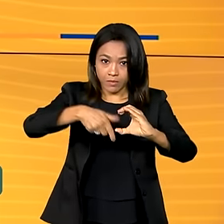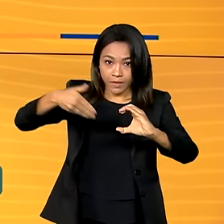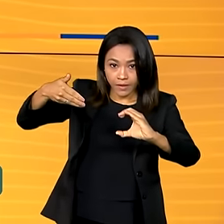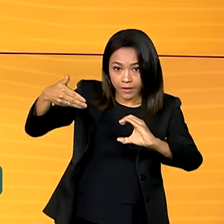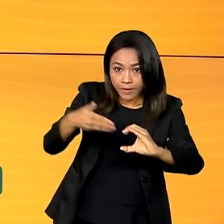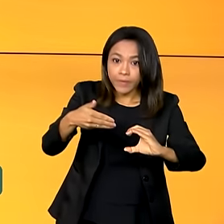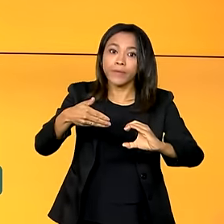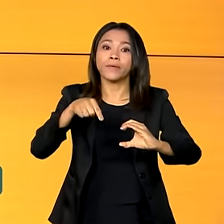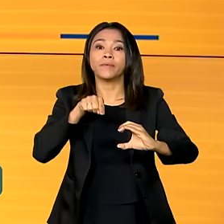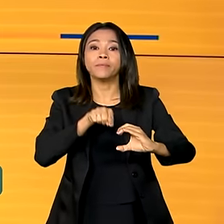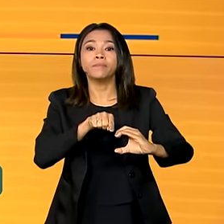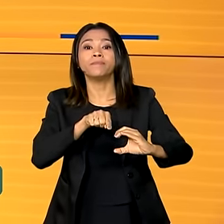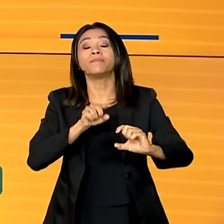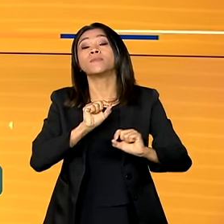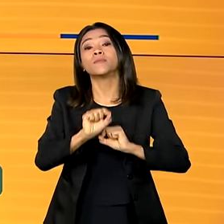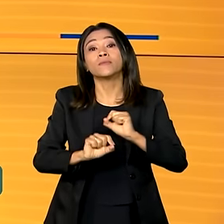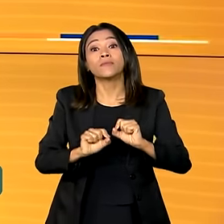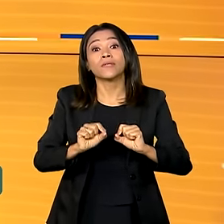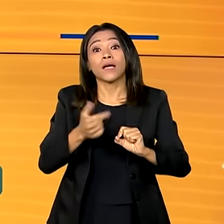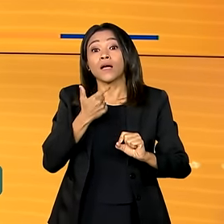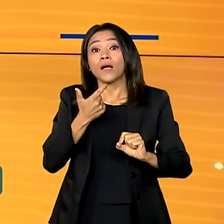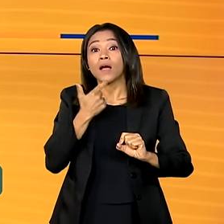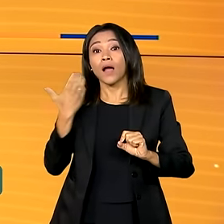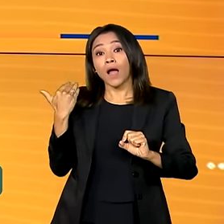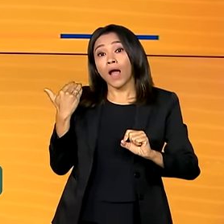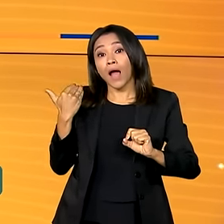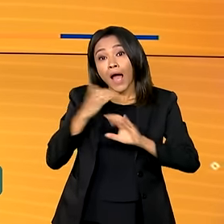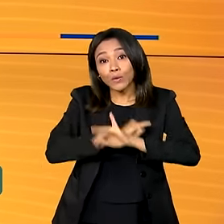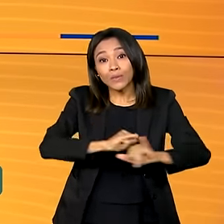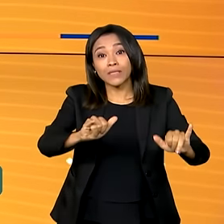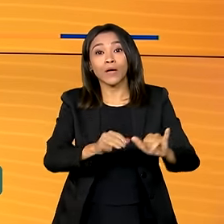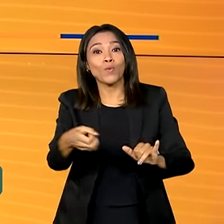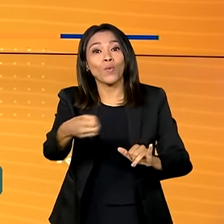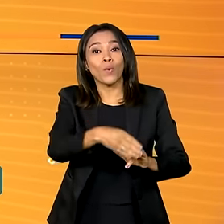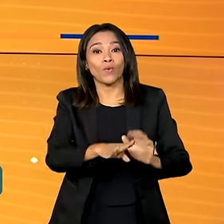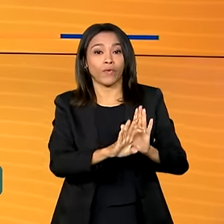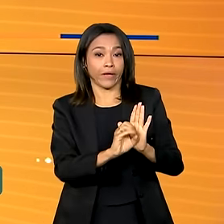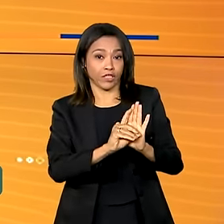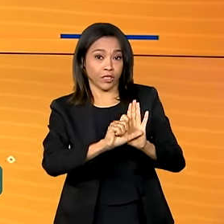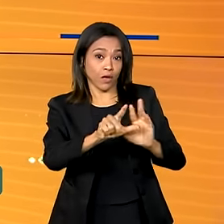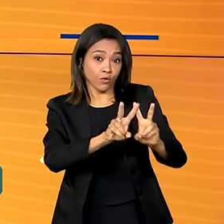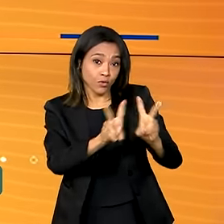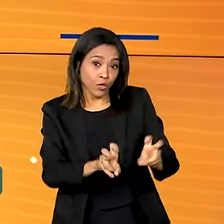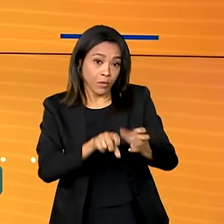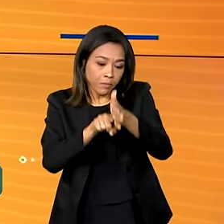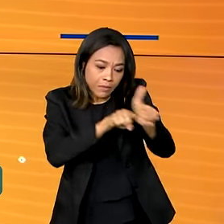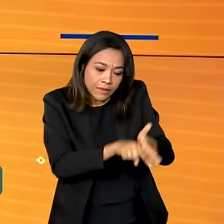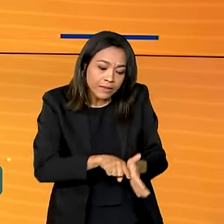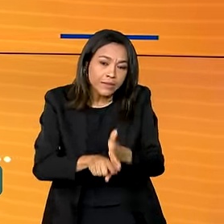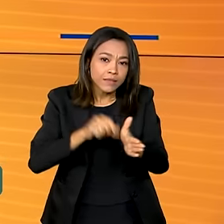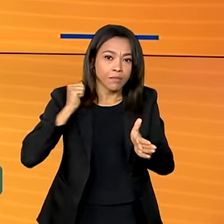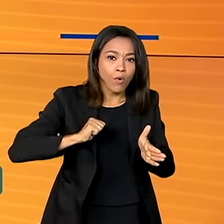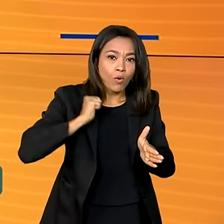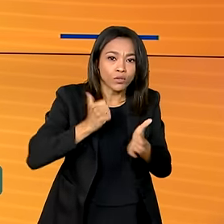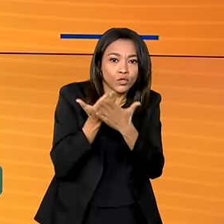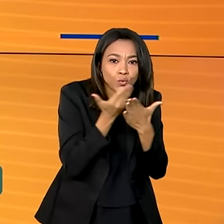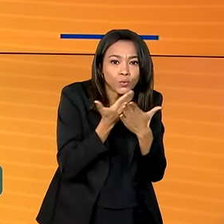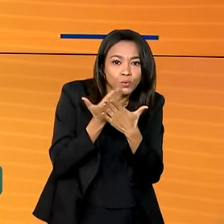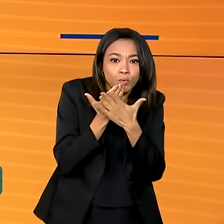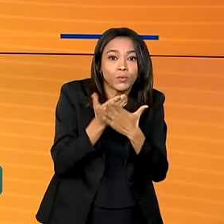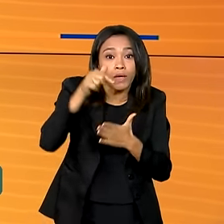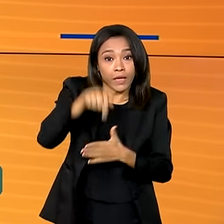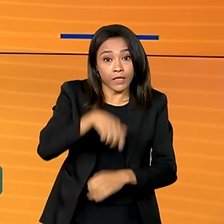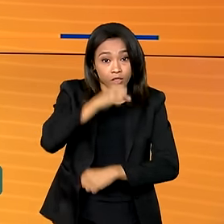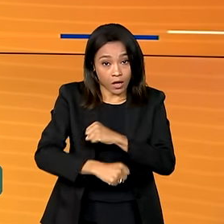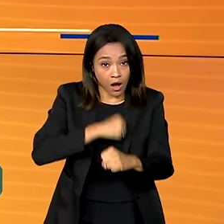Científico e Tecnológico, acaba de anunciar seu novo edital de bolsas de pesquisa. Este ano serão destinados mais